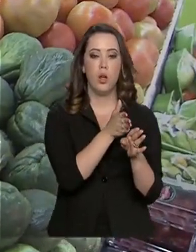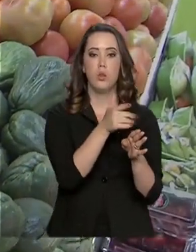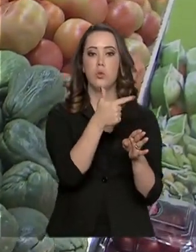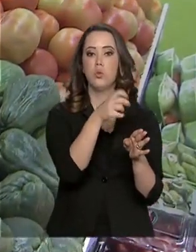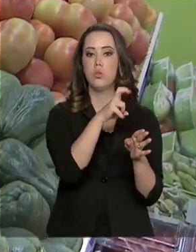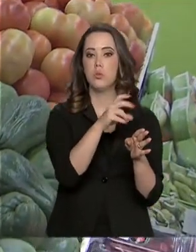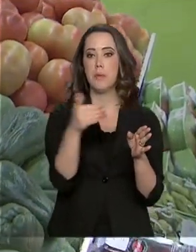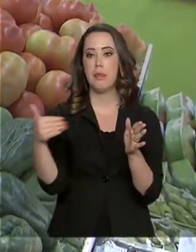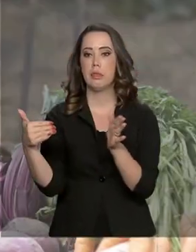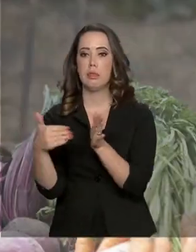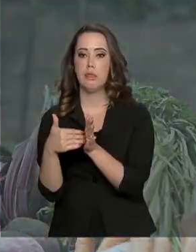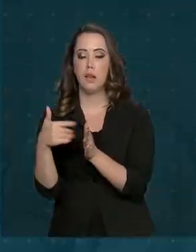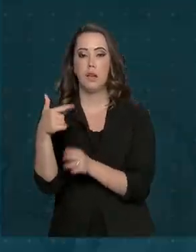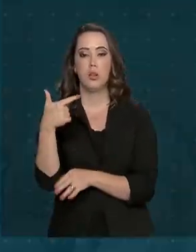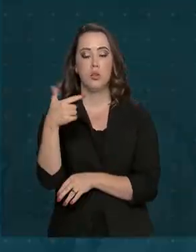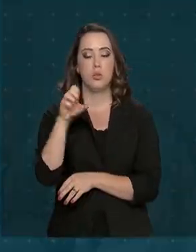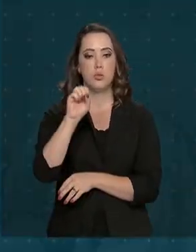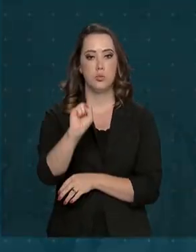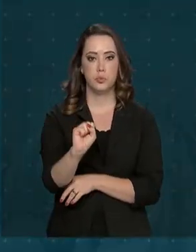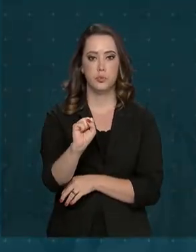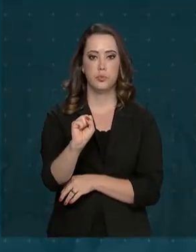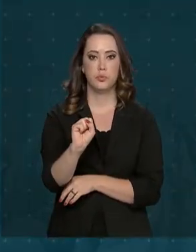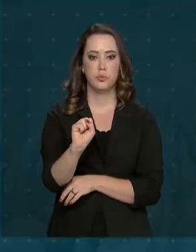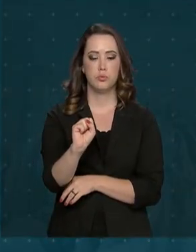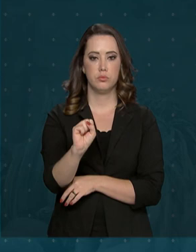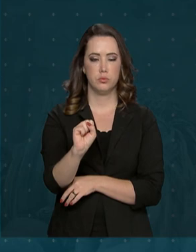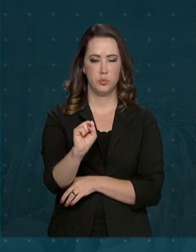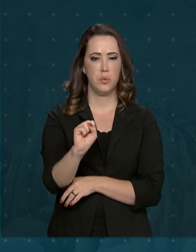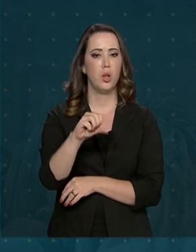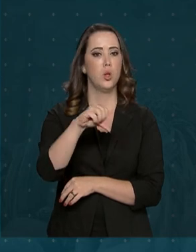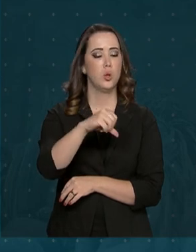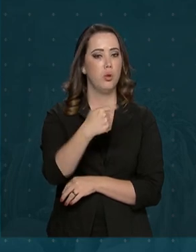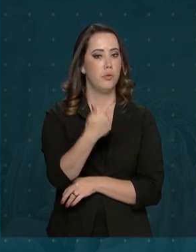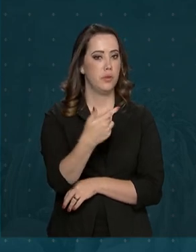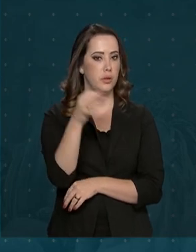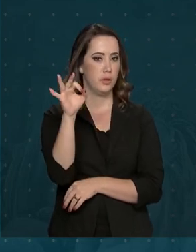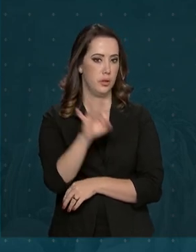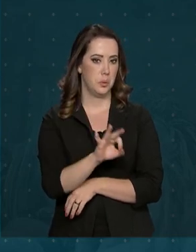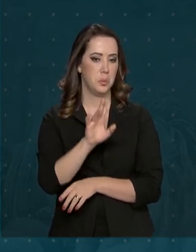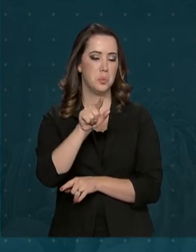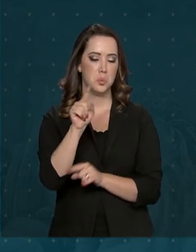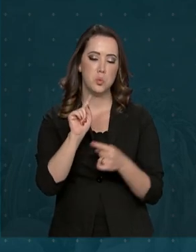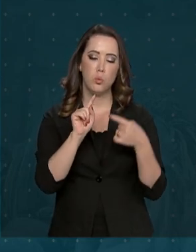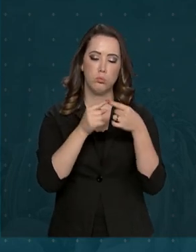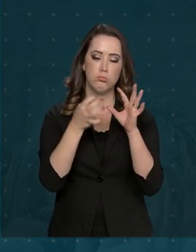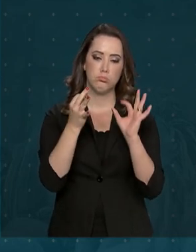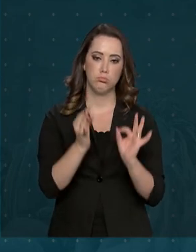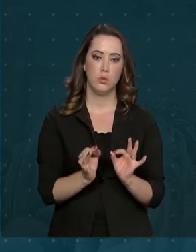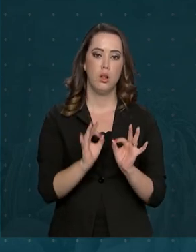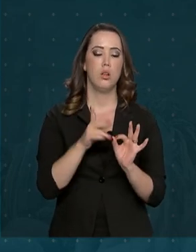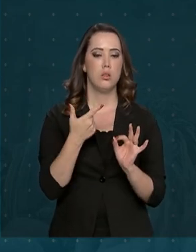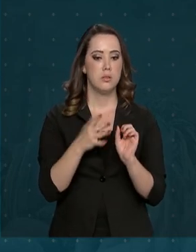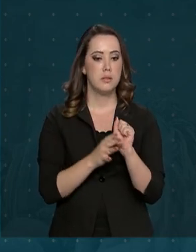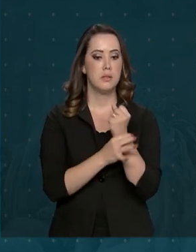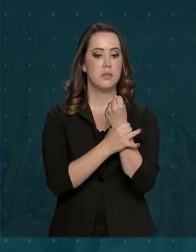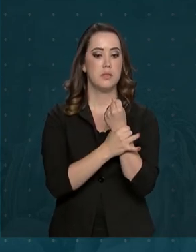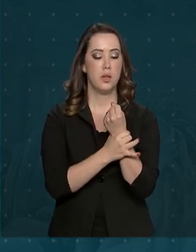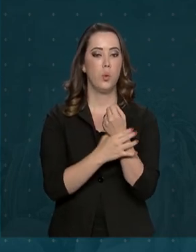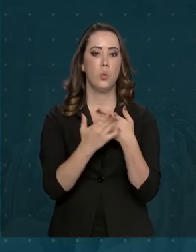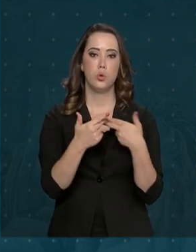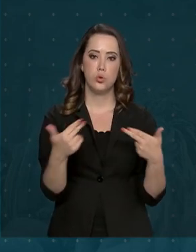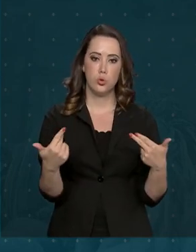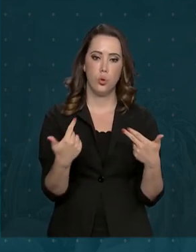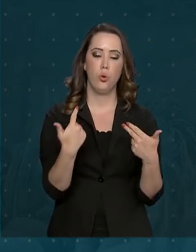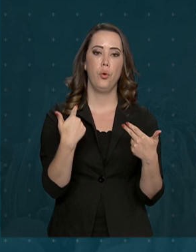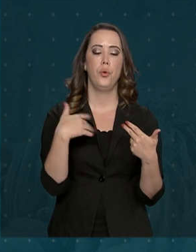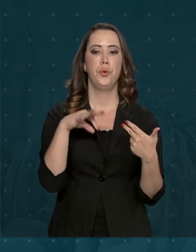e 2018. 92% dos vegetais estão dentro da conformidade e apresentam níveis seguros de defensivos,